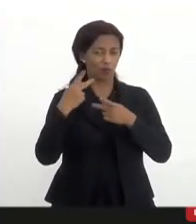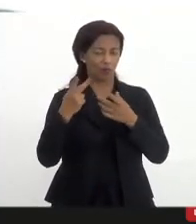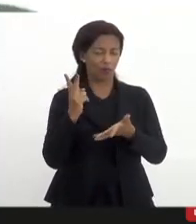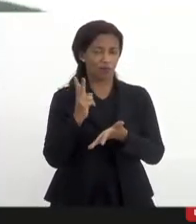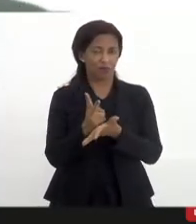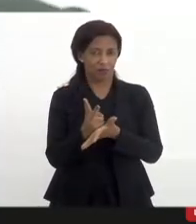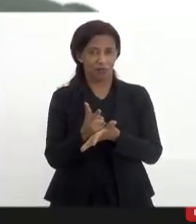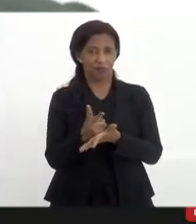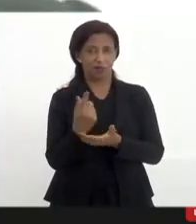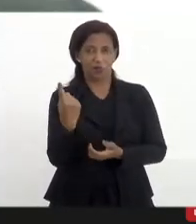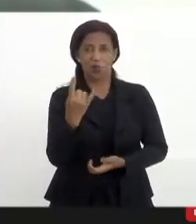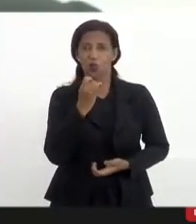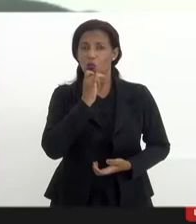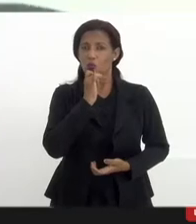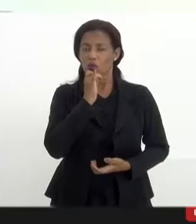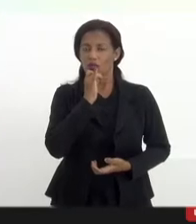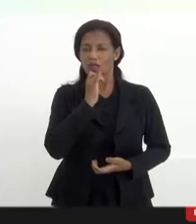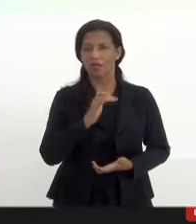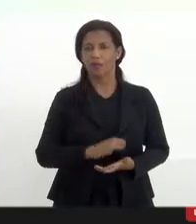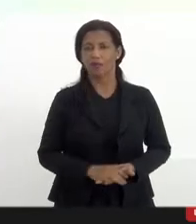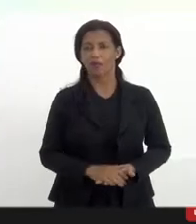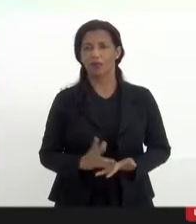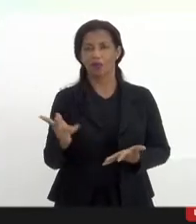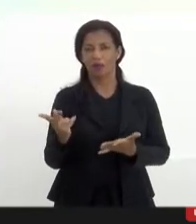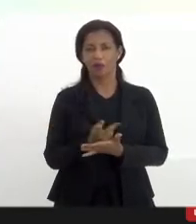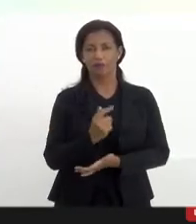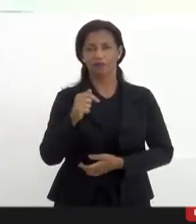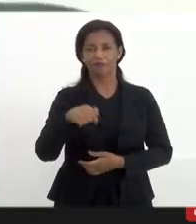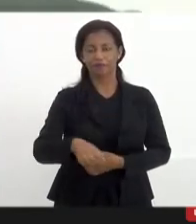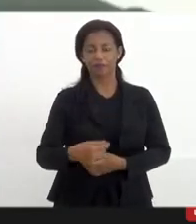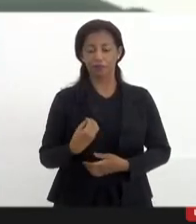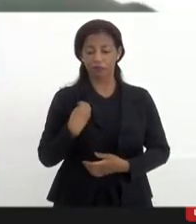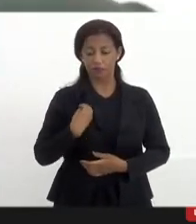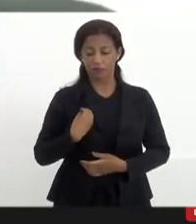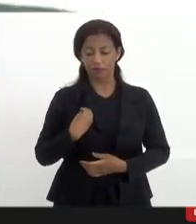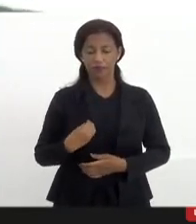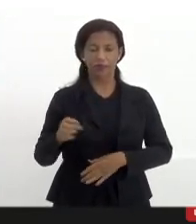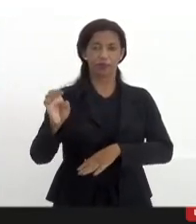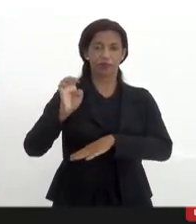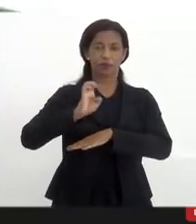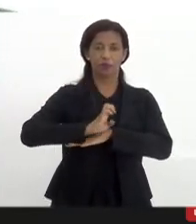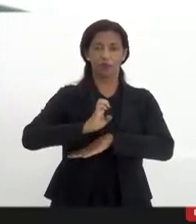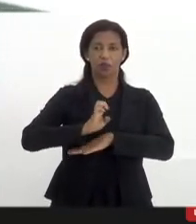e vou dar um exemplo que a gente passa aqui, nós vivemos num estado